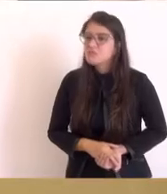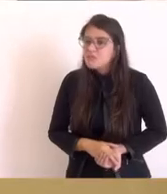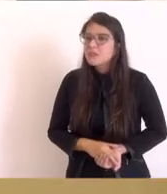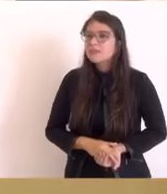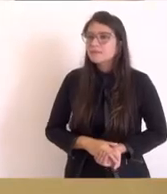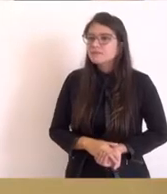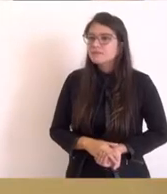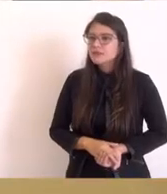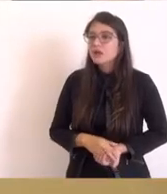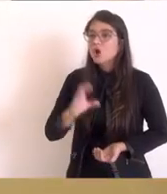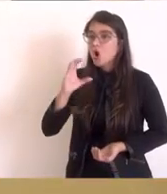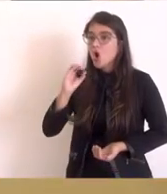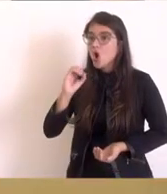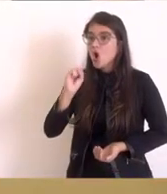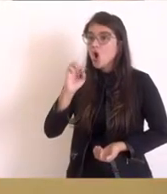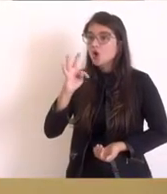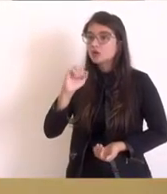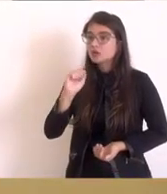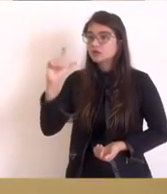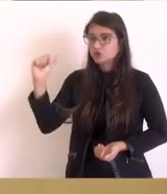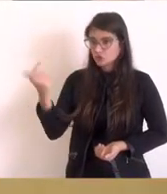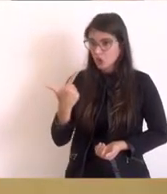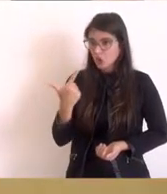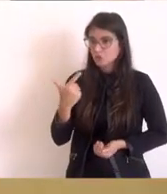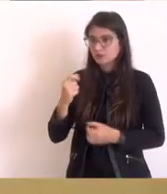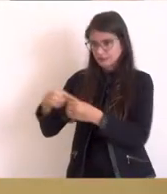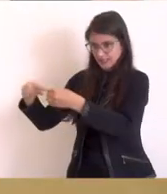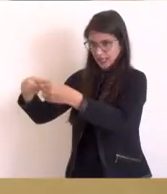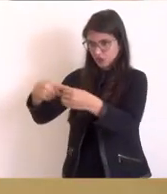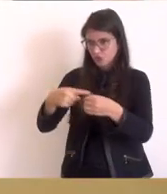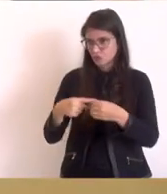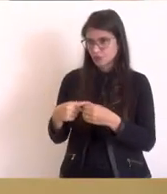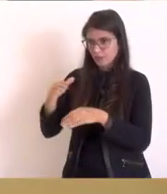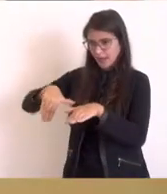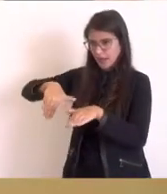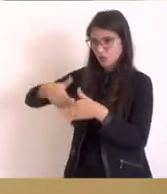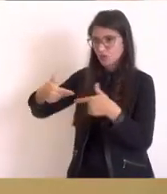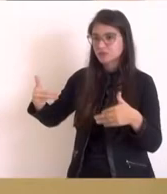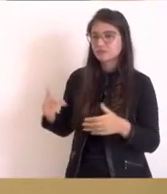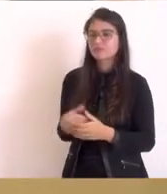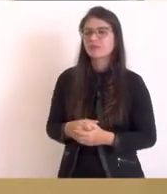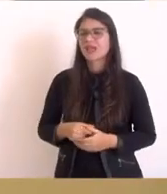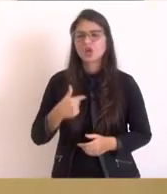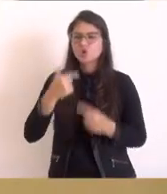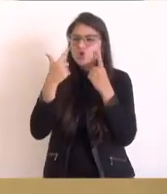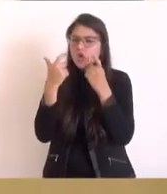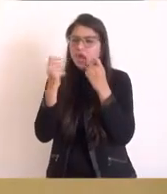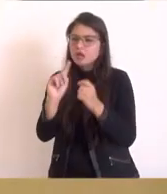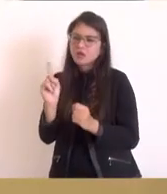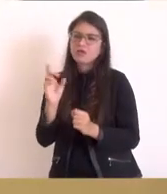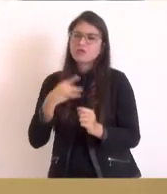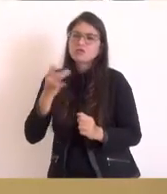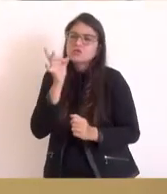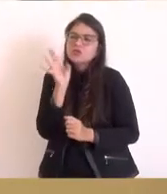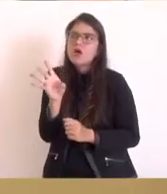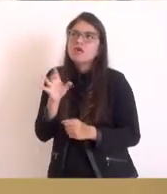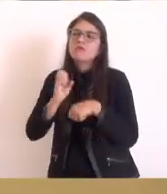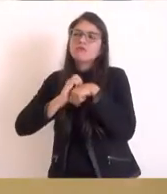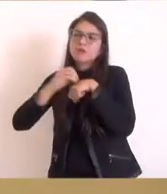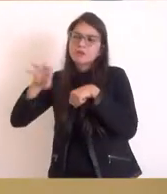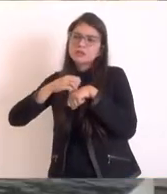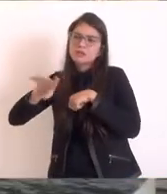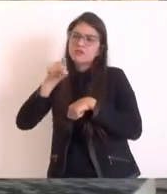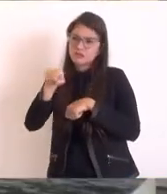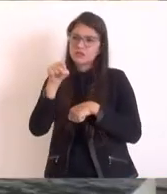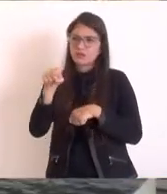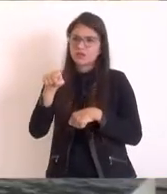deputado. E não estou chorando, a gente vai só passar para o senhor números do que a gente tem nessa